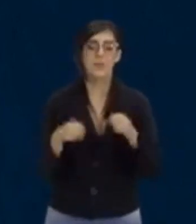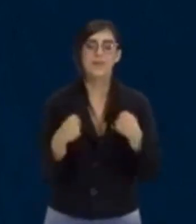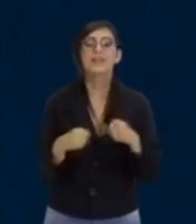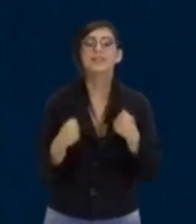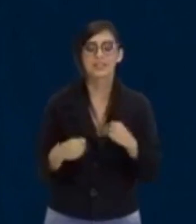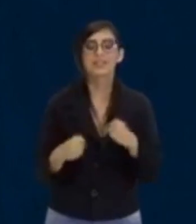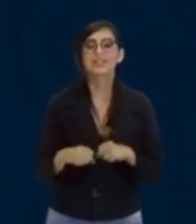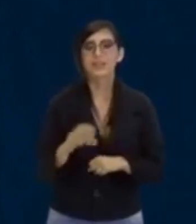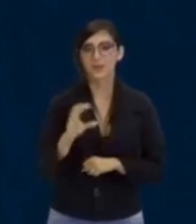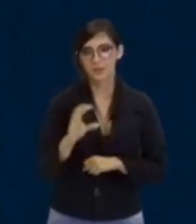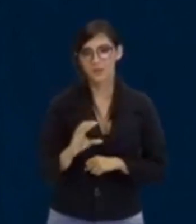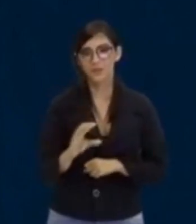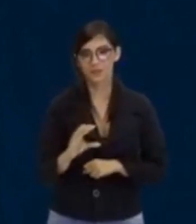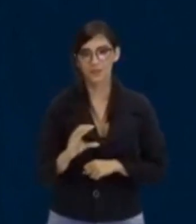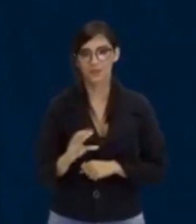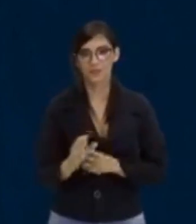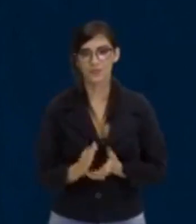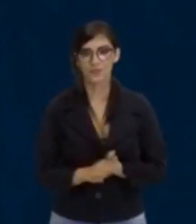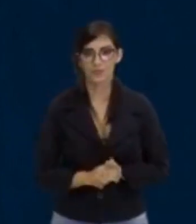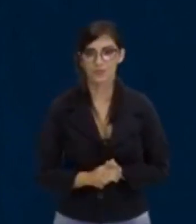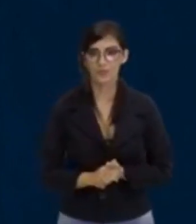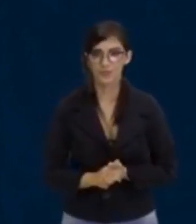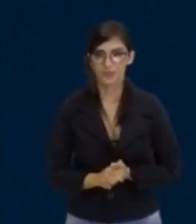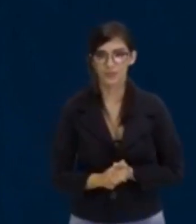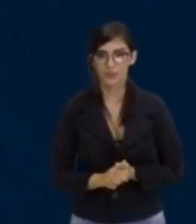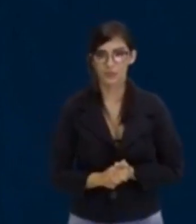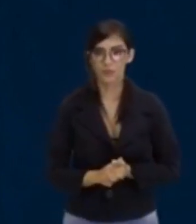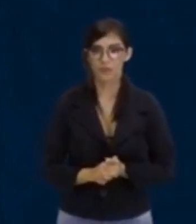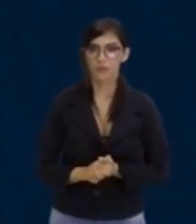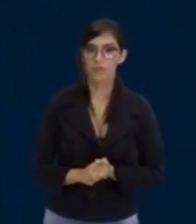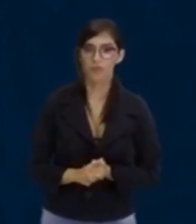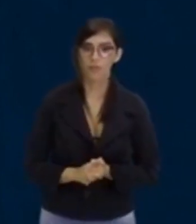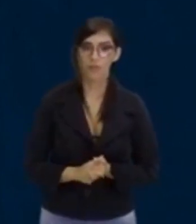ele, aliás, pela primeira vez, se eu não tivesse calculado. Então, vamos lá.